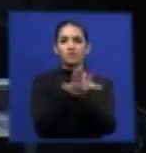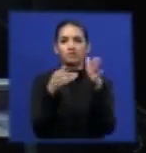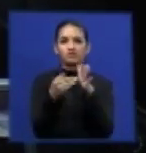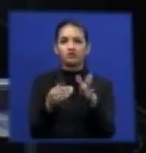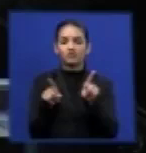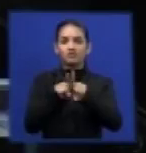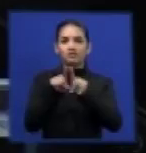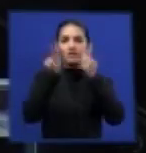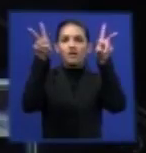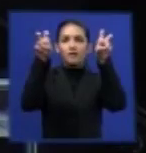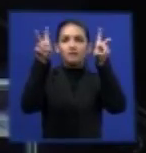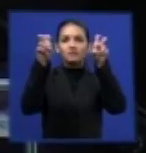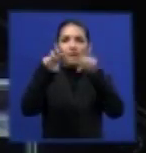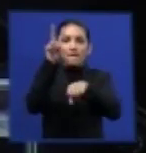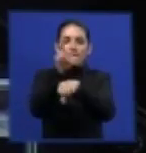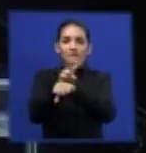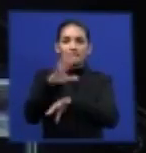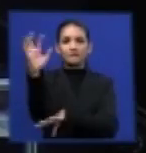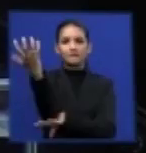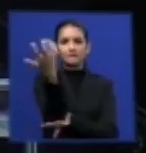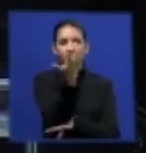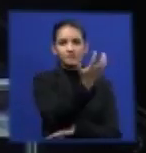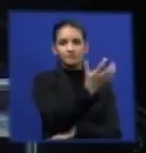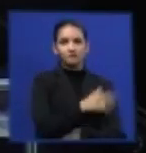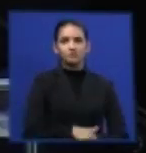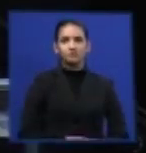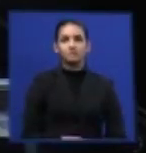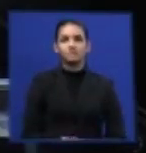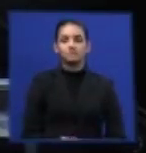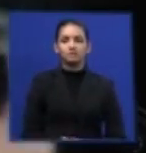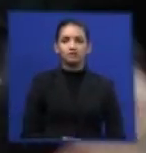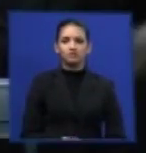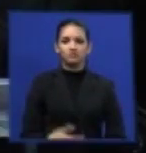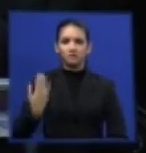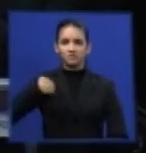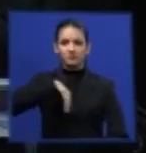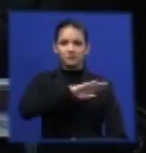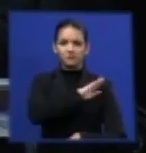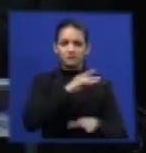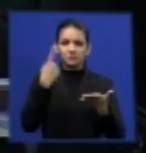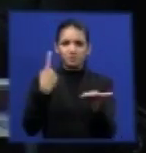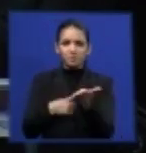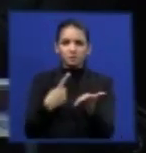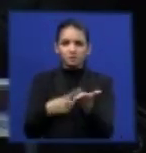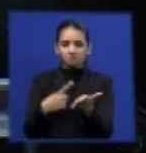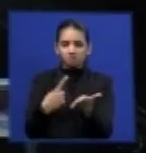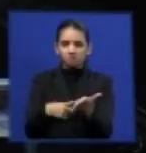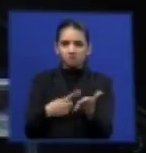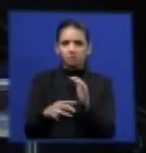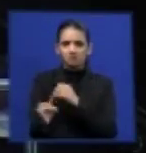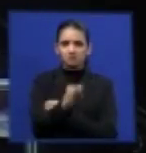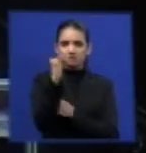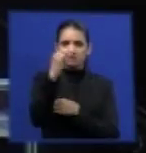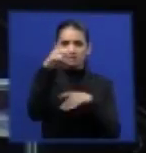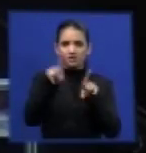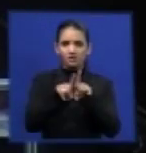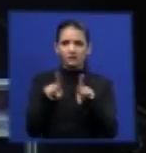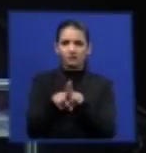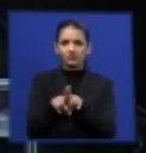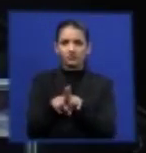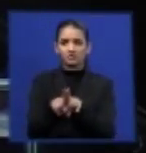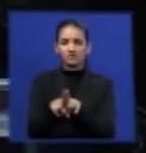preservação do meio ambiente. É o nosso tratado de Kyoto. Nas nossas